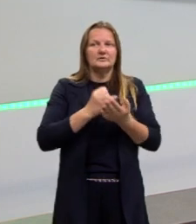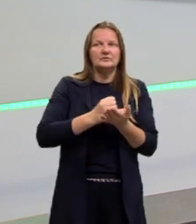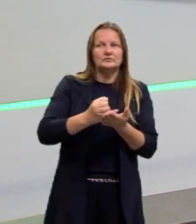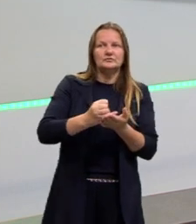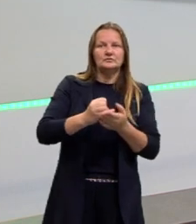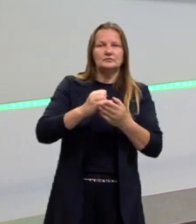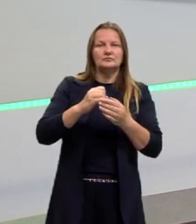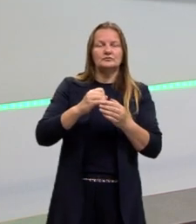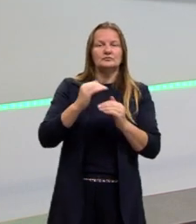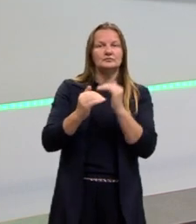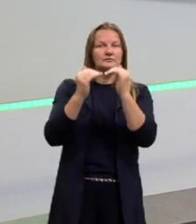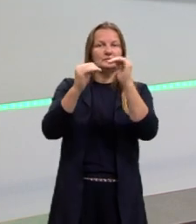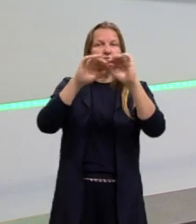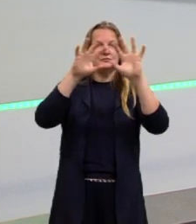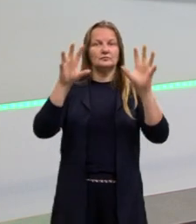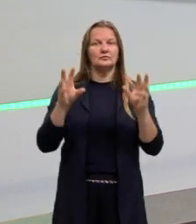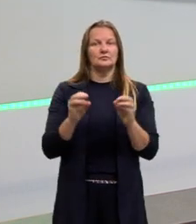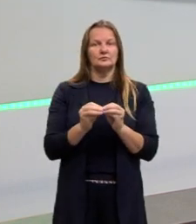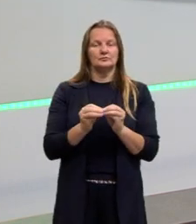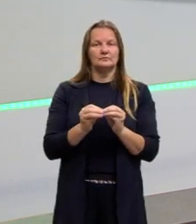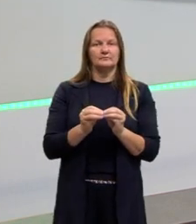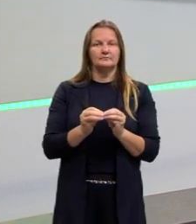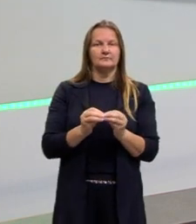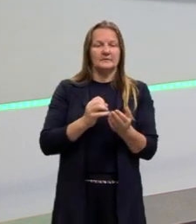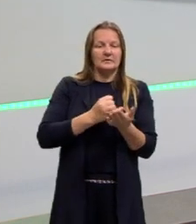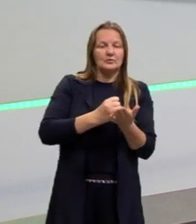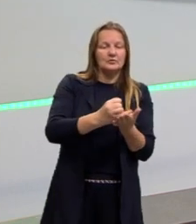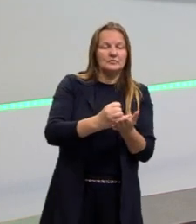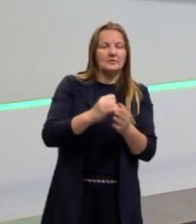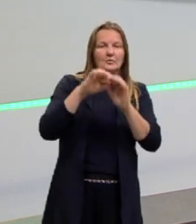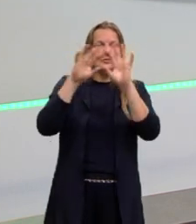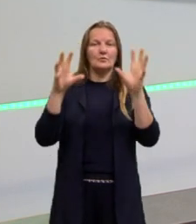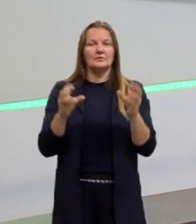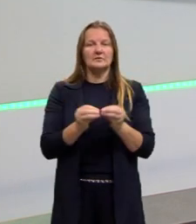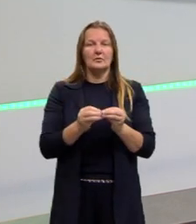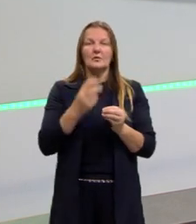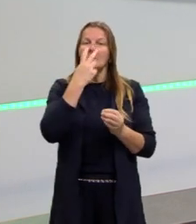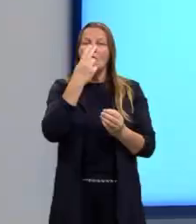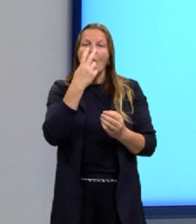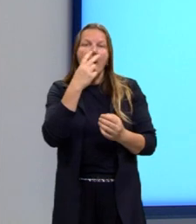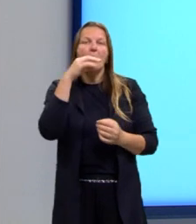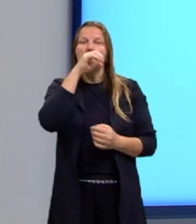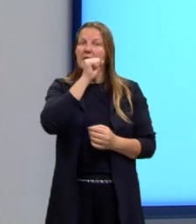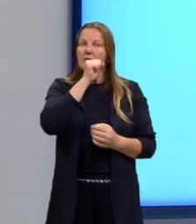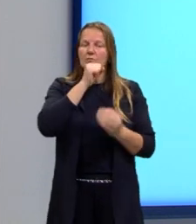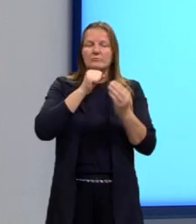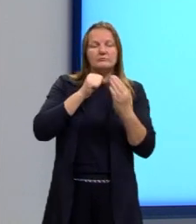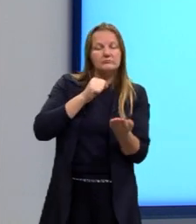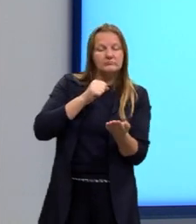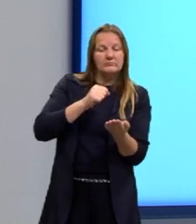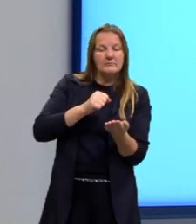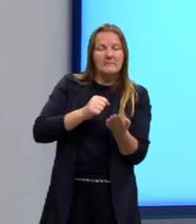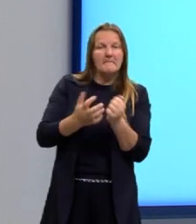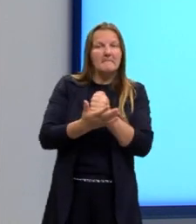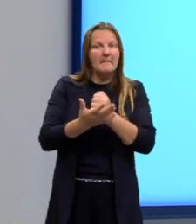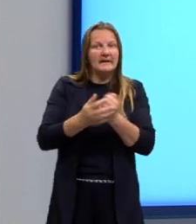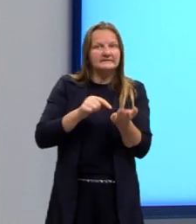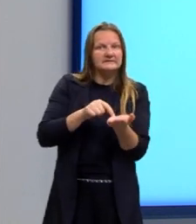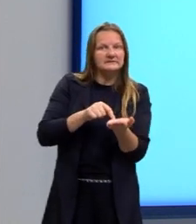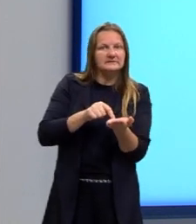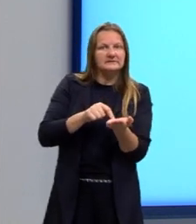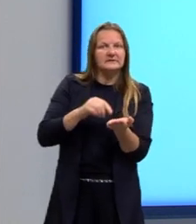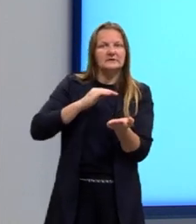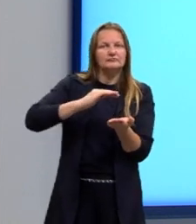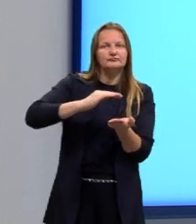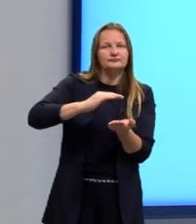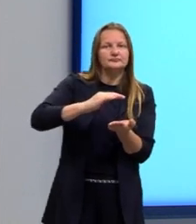conclusão, que são os pães desse sanduíche, a gente olha para alguns aspectos mais específicos. Na nossa tela aqui,